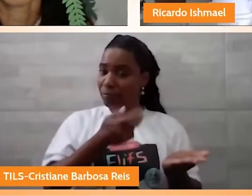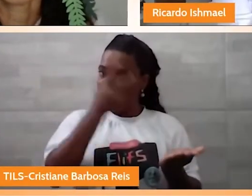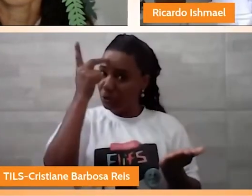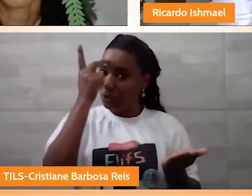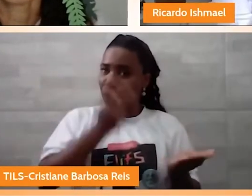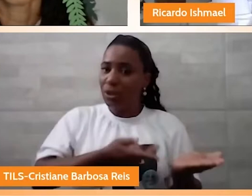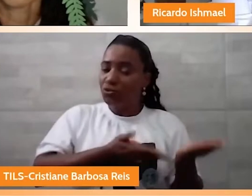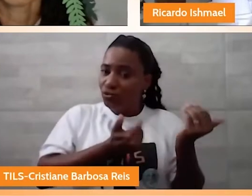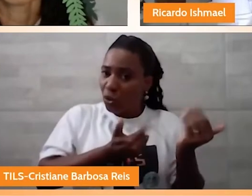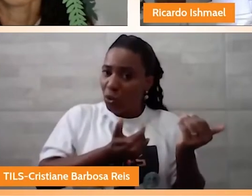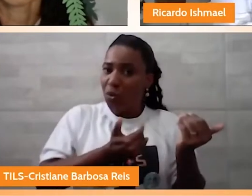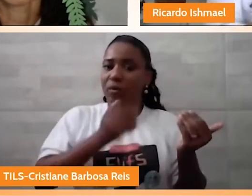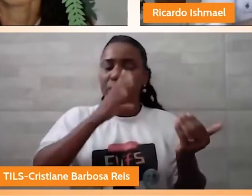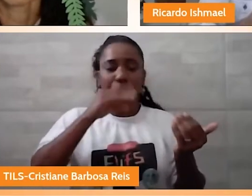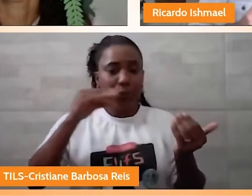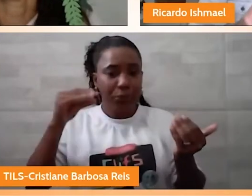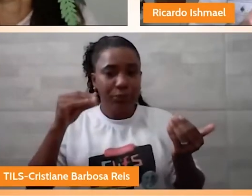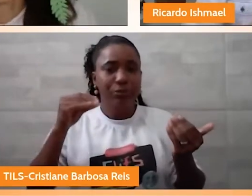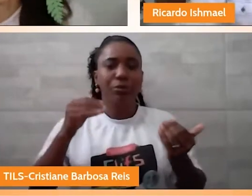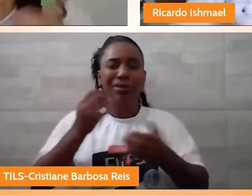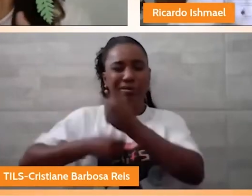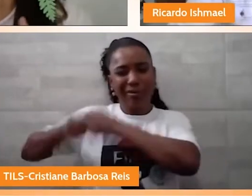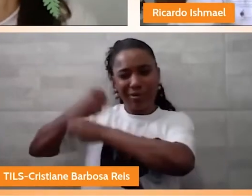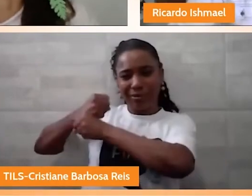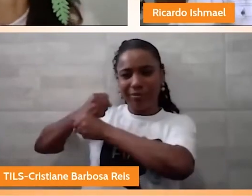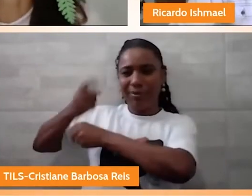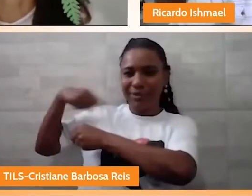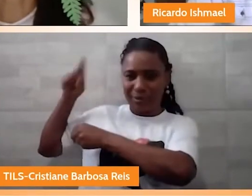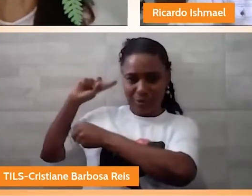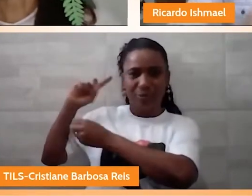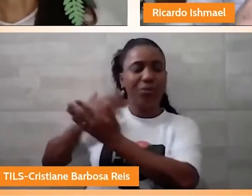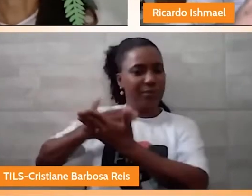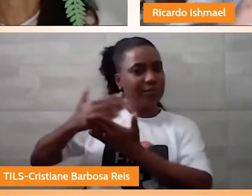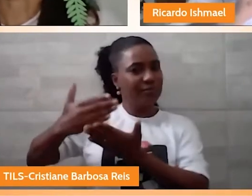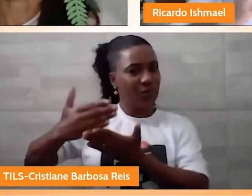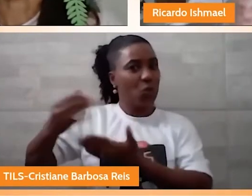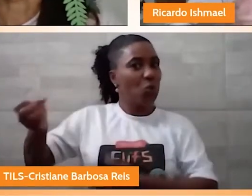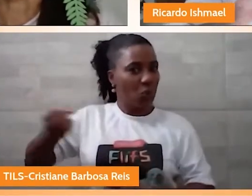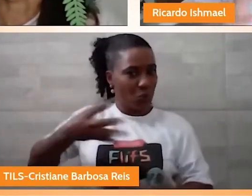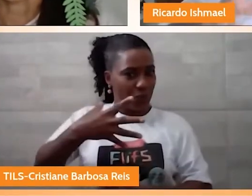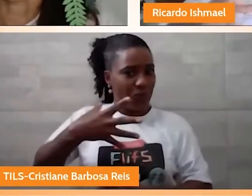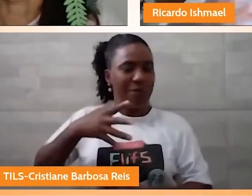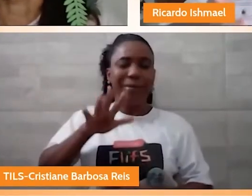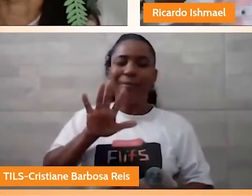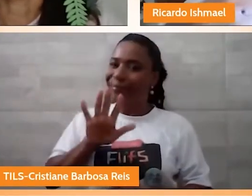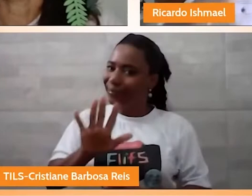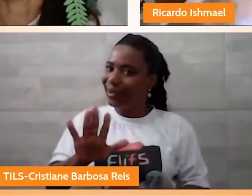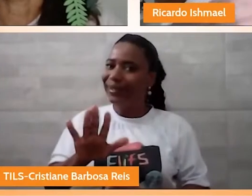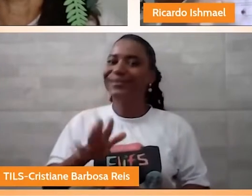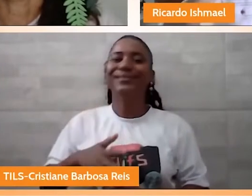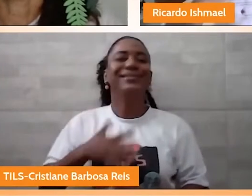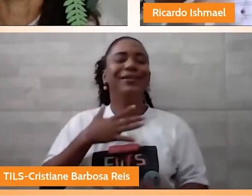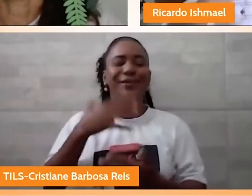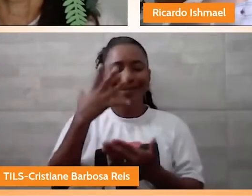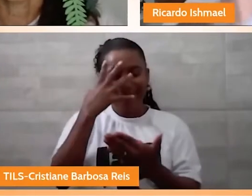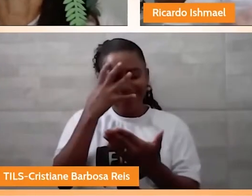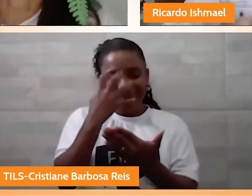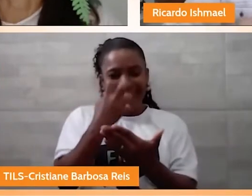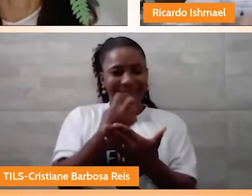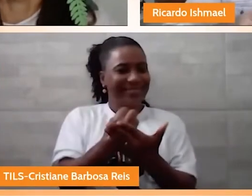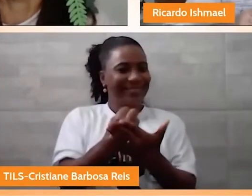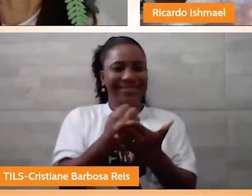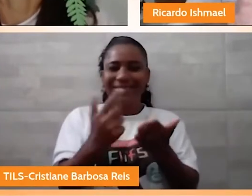Algo que se dá do ano passado para cá. Mas a minha paixão, o meu encantamento se dá lá atrás,